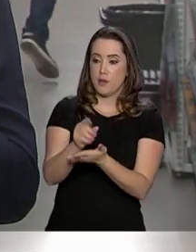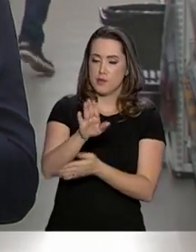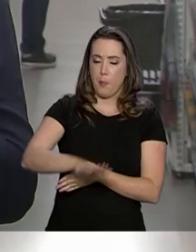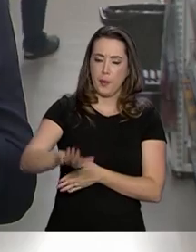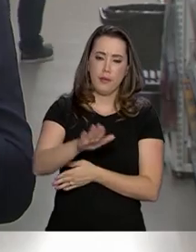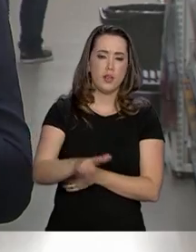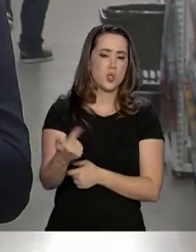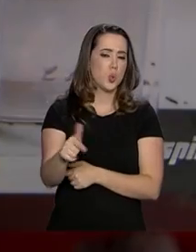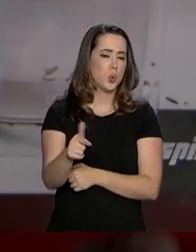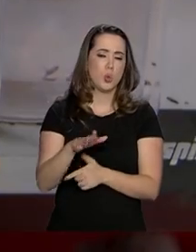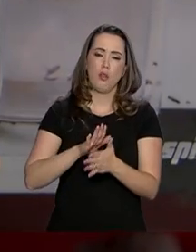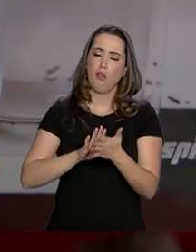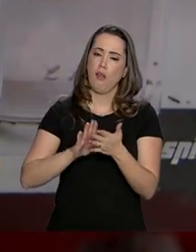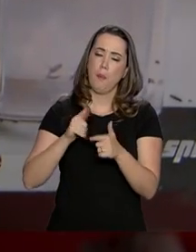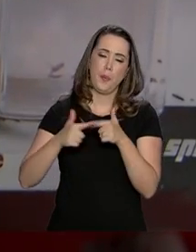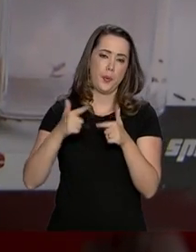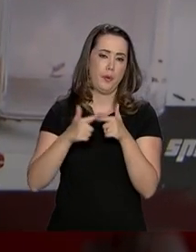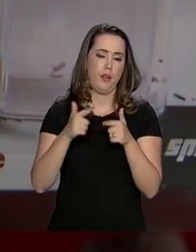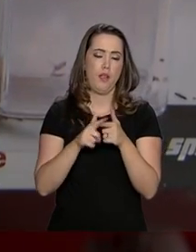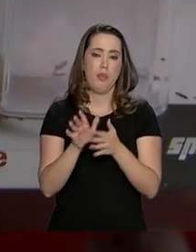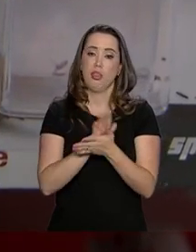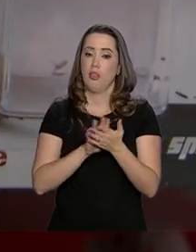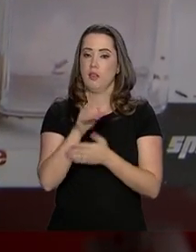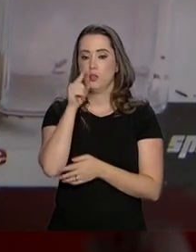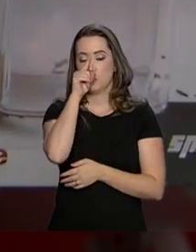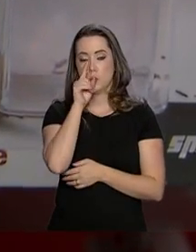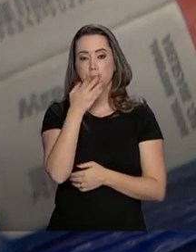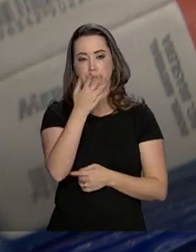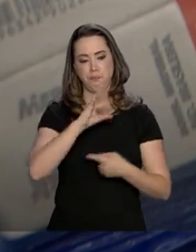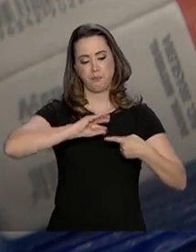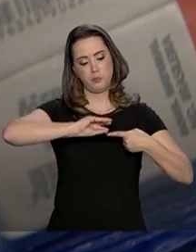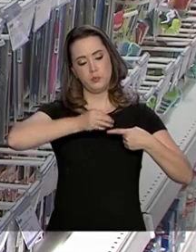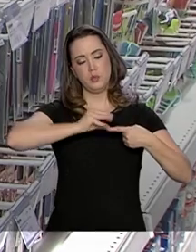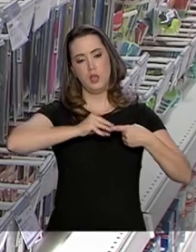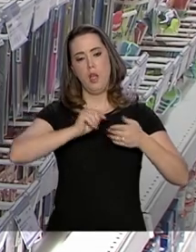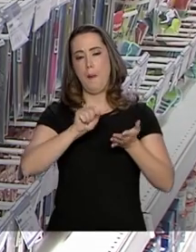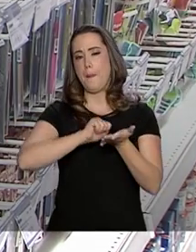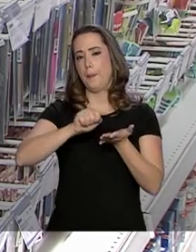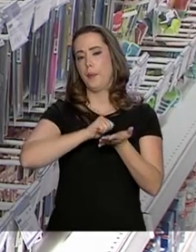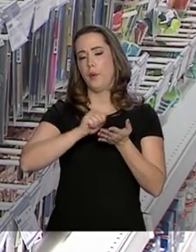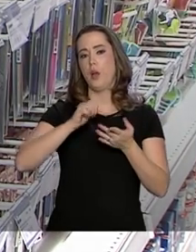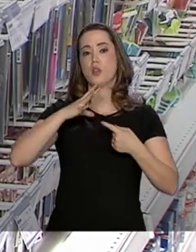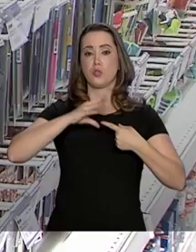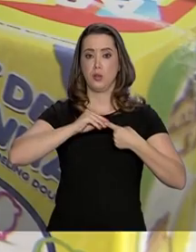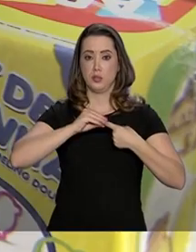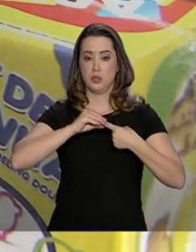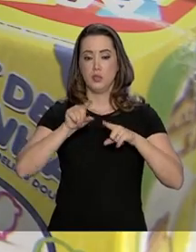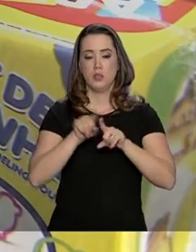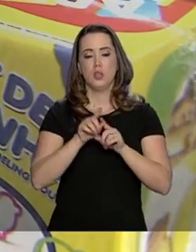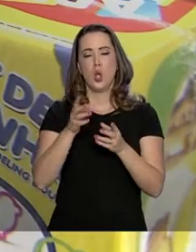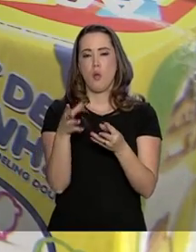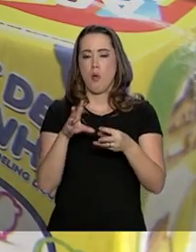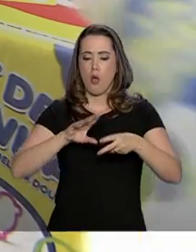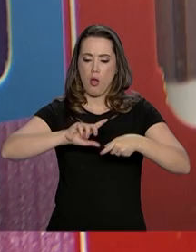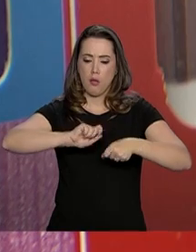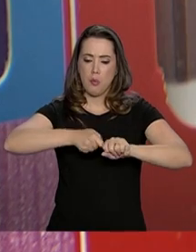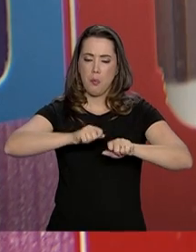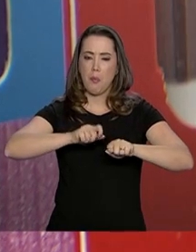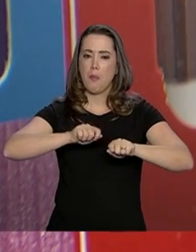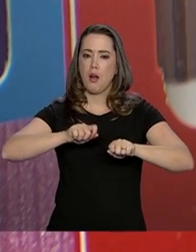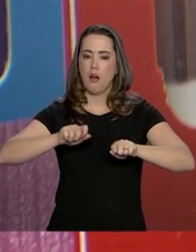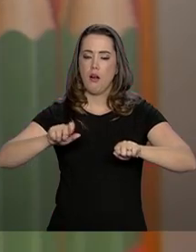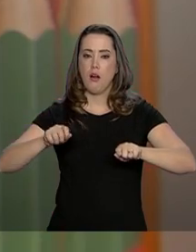risco para a criança. Artigos escolares como apontador, borracha, caneta hidrográfica, massinha de modelar,